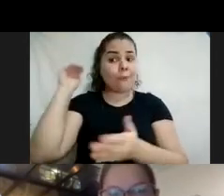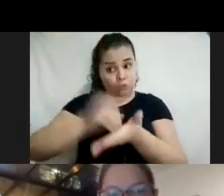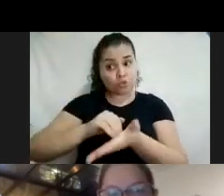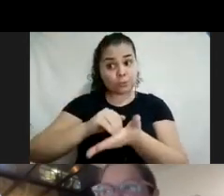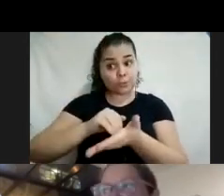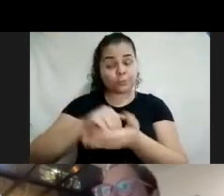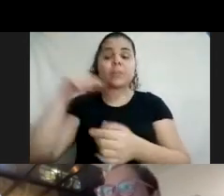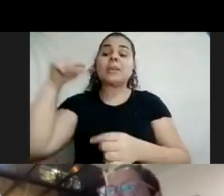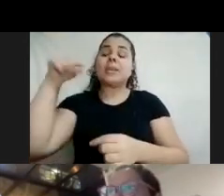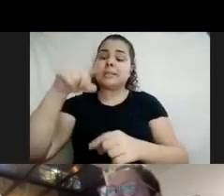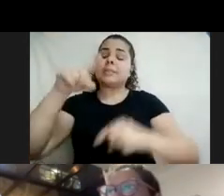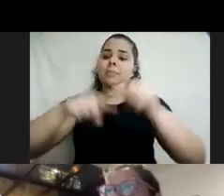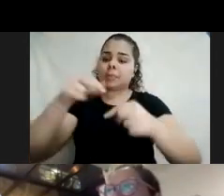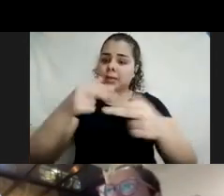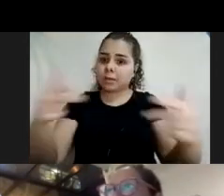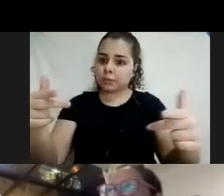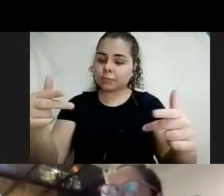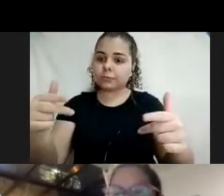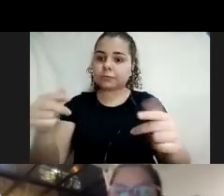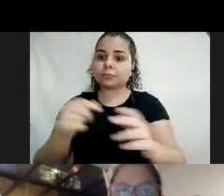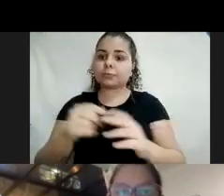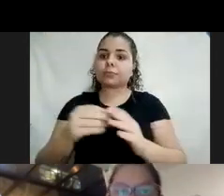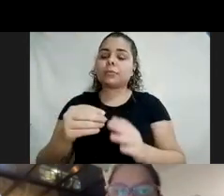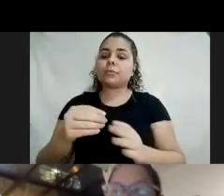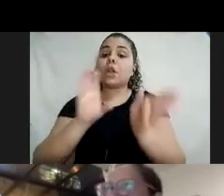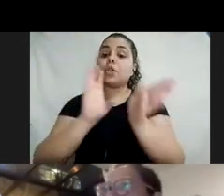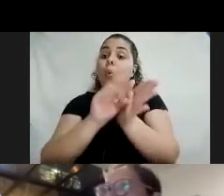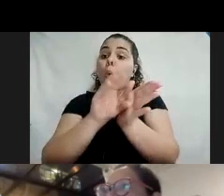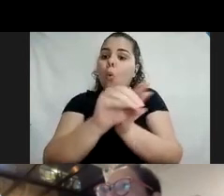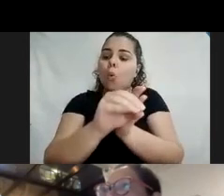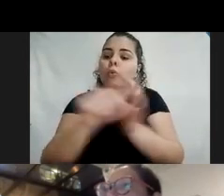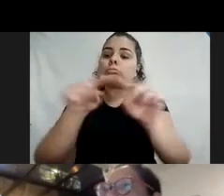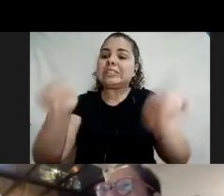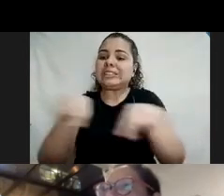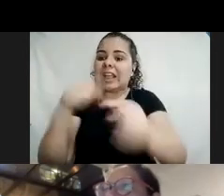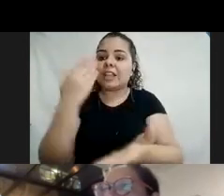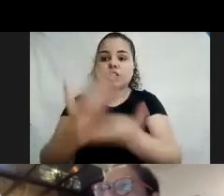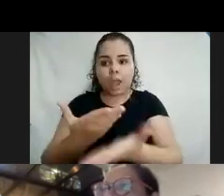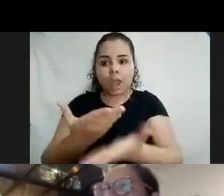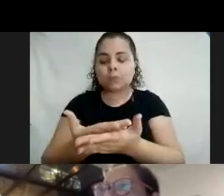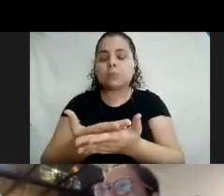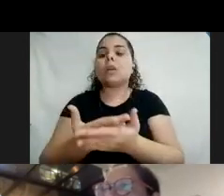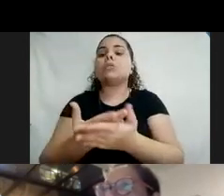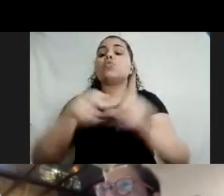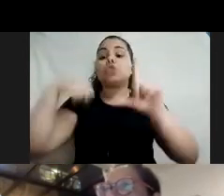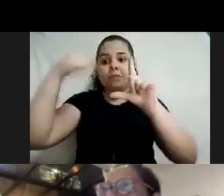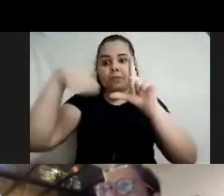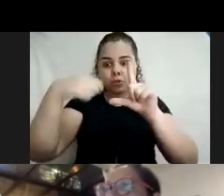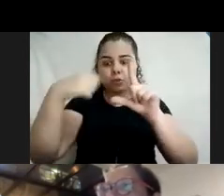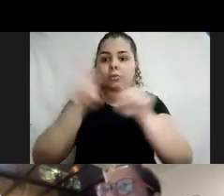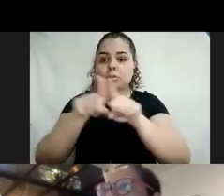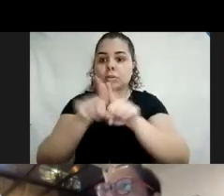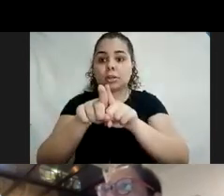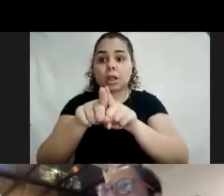esse material, por enquanto, ele está disponível na nossa turma do Classroom. Tanto as aulas, a gente publica lá, a gente só pede para não